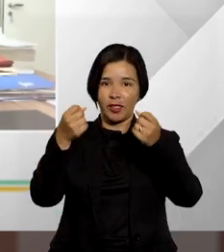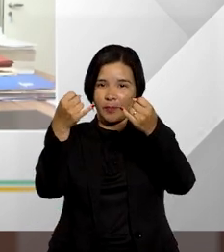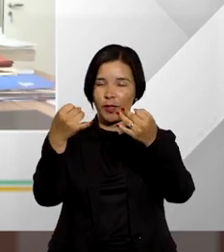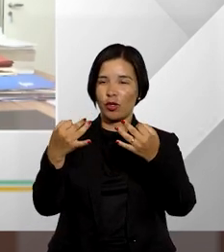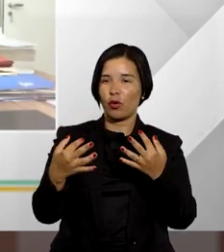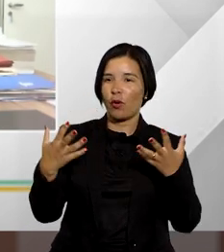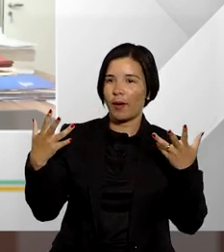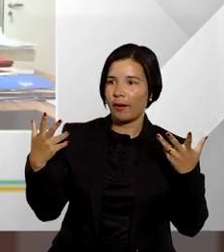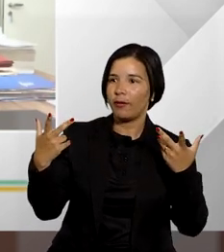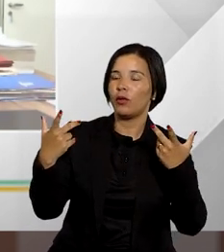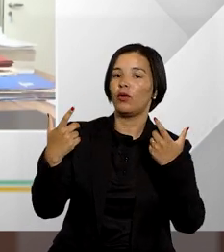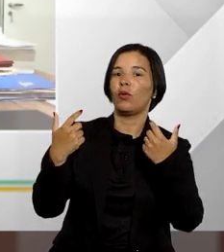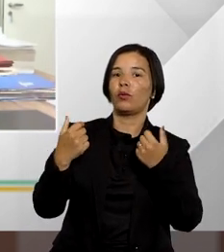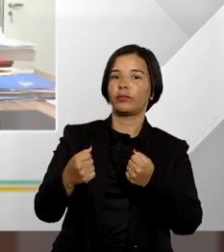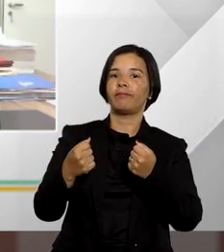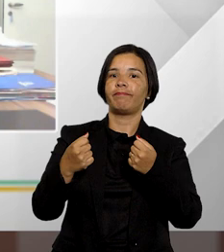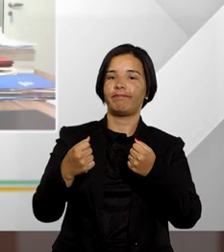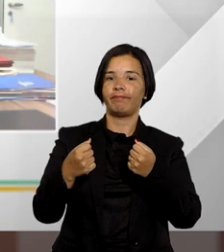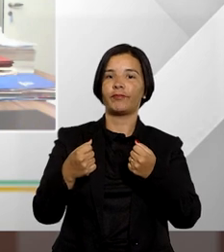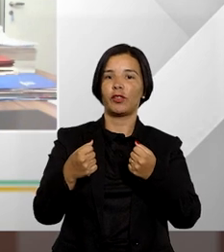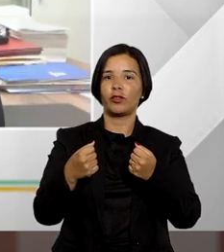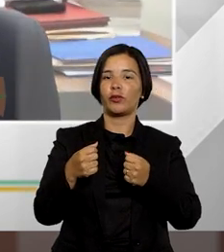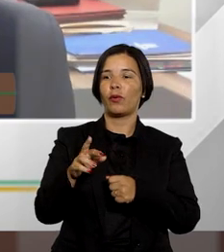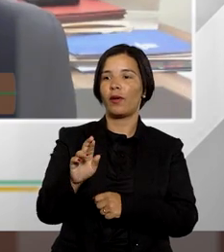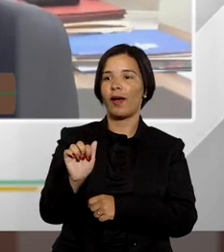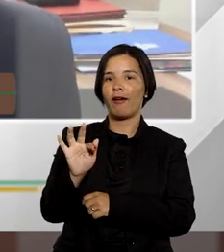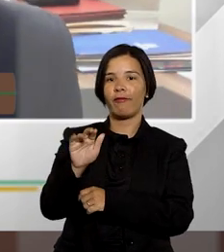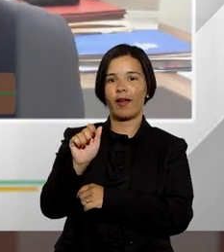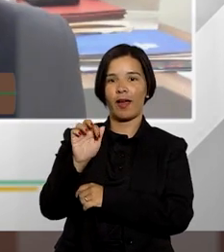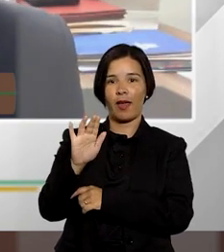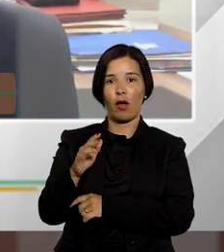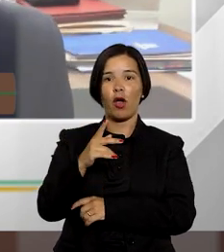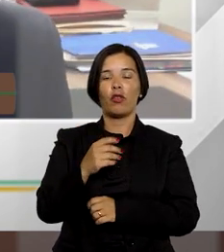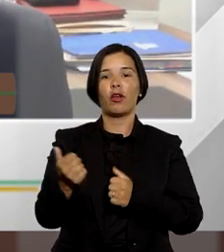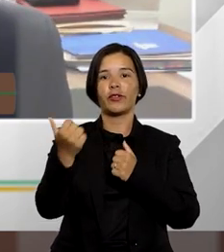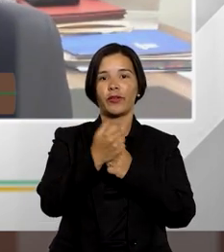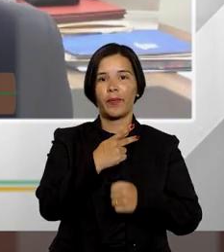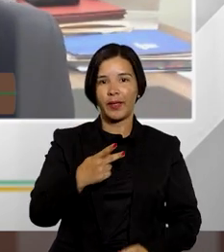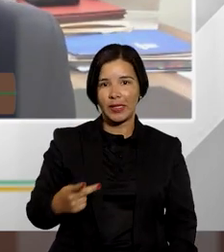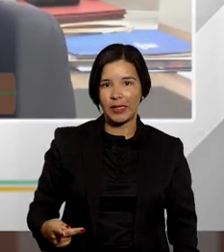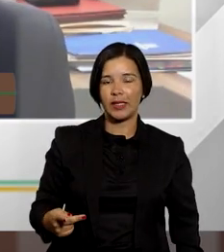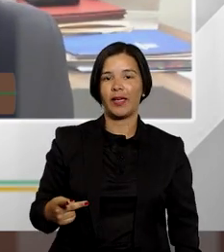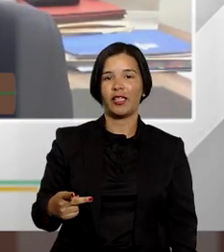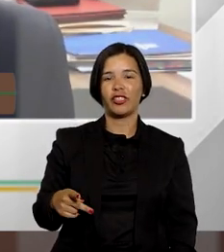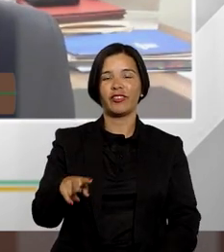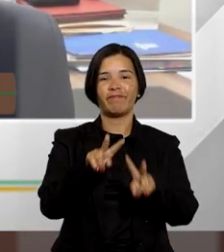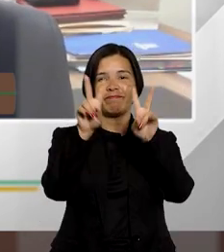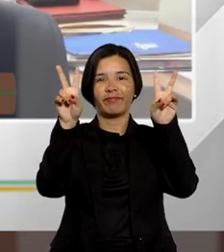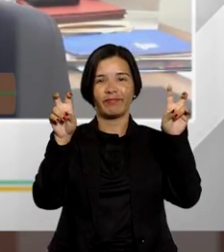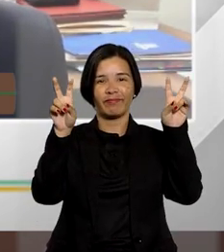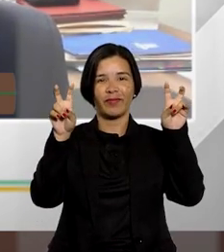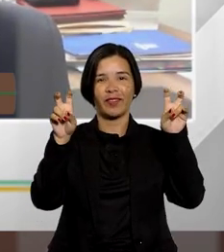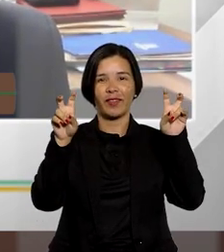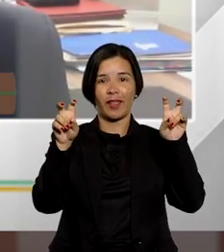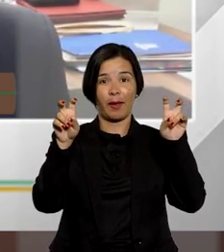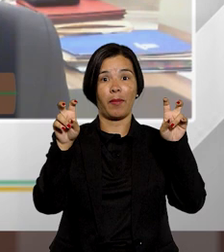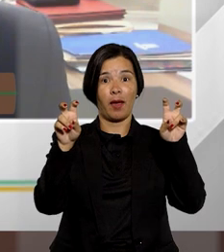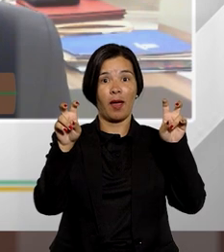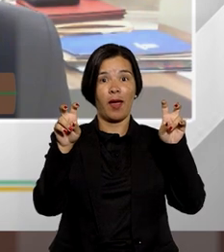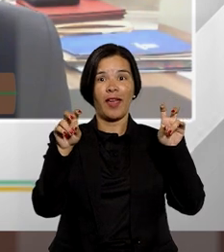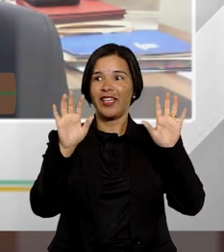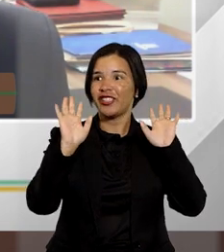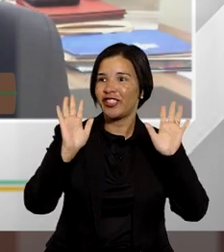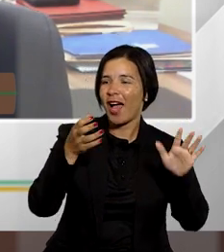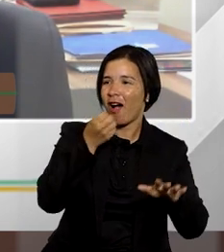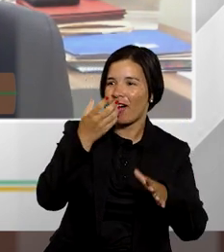bem mencionou Rafael nosso co-presidente não é um tema bom que